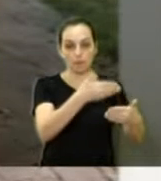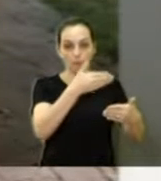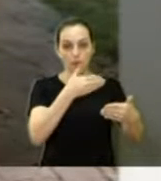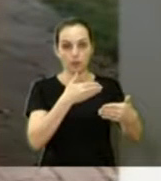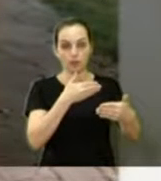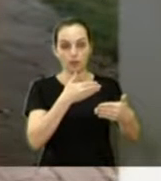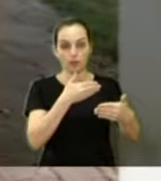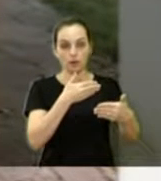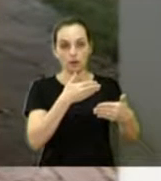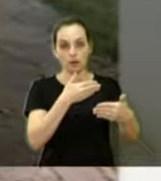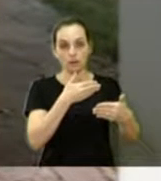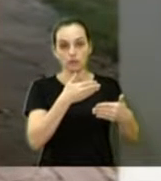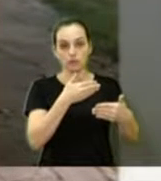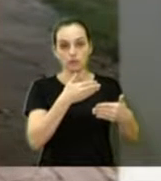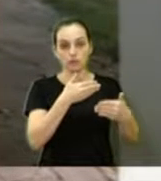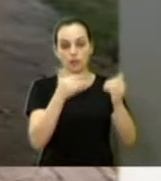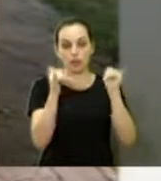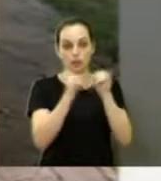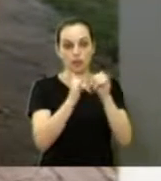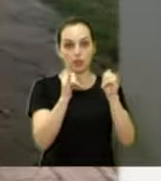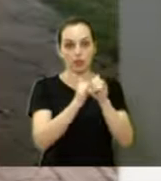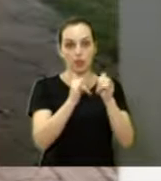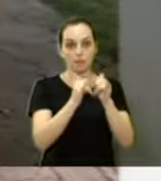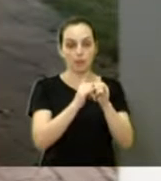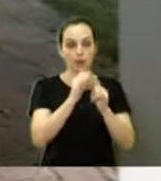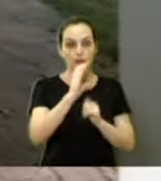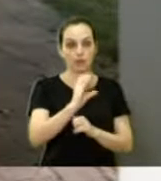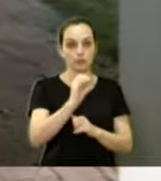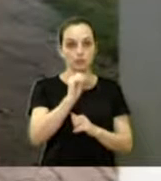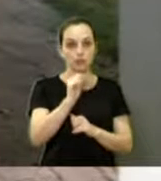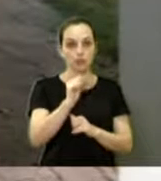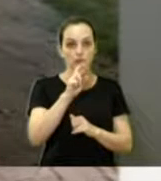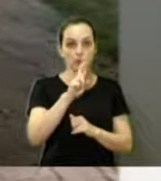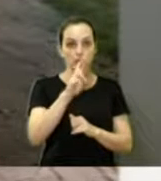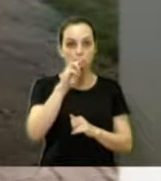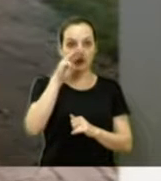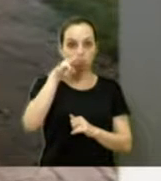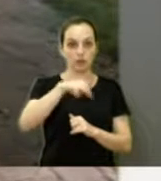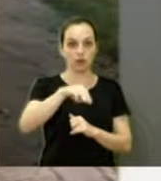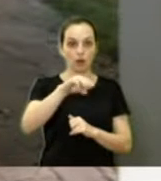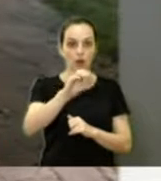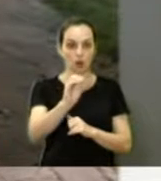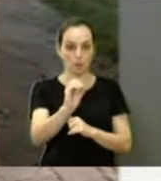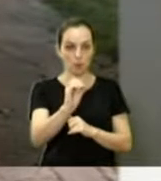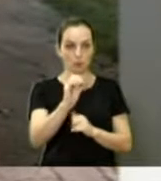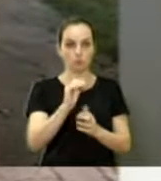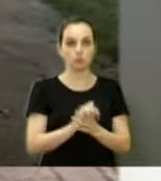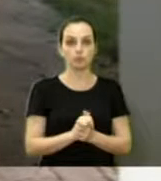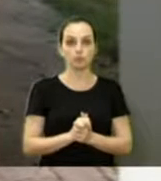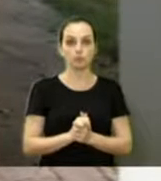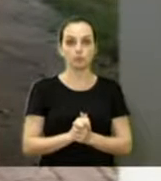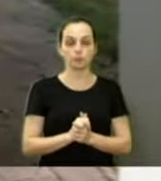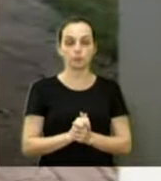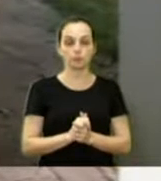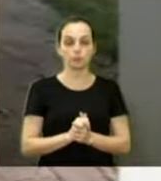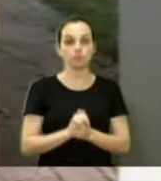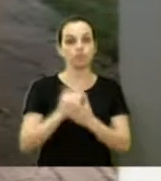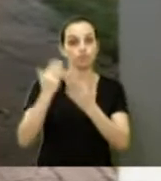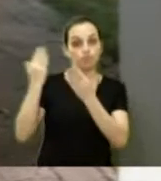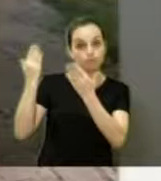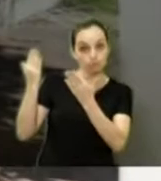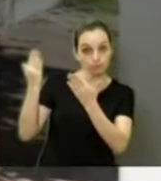atrás da Praça do Carmo. É esse chique que eu quero resolver.